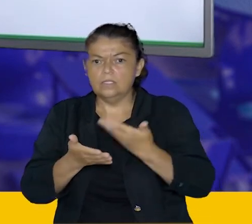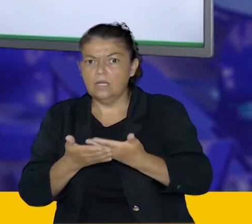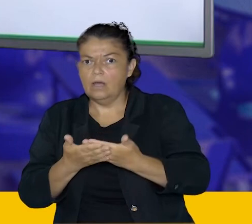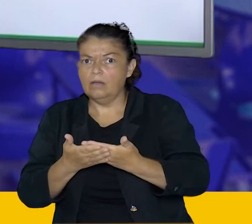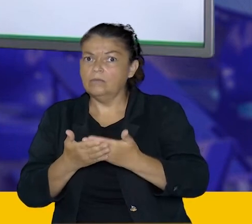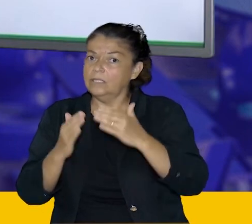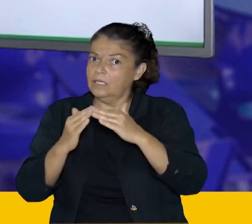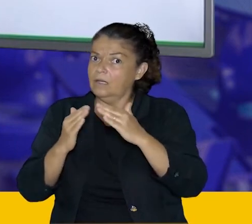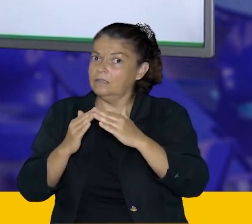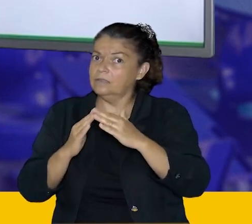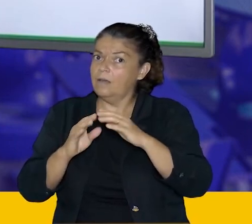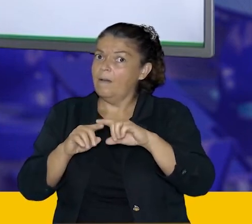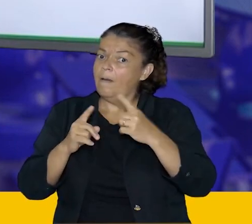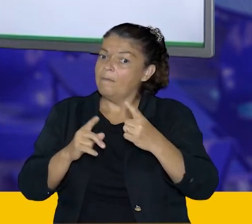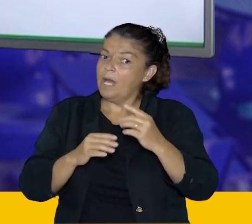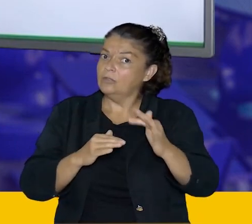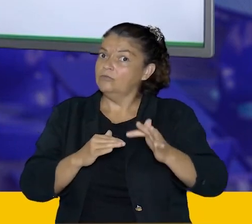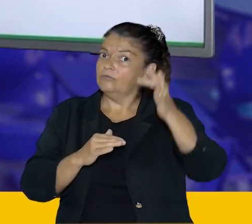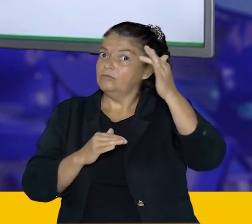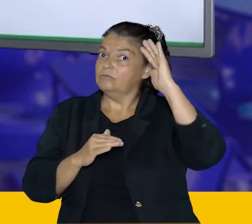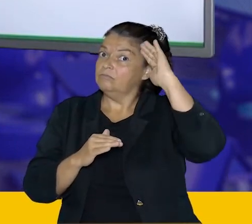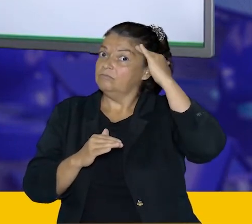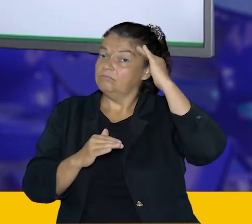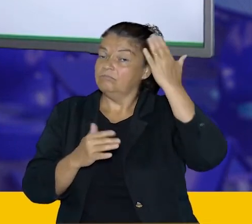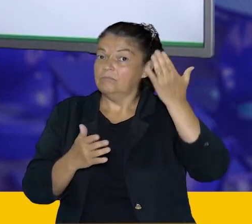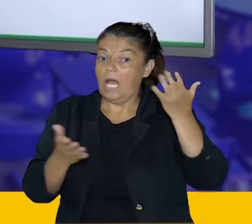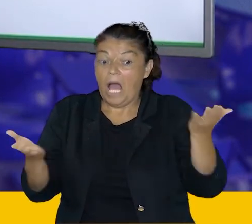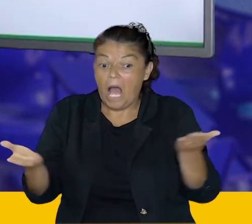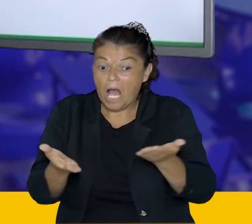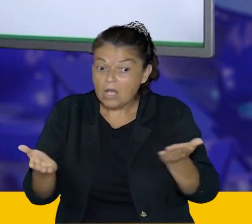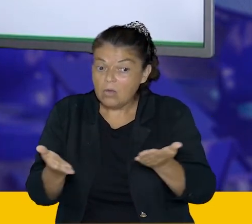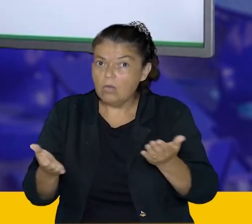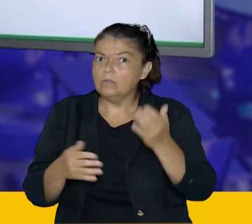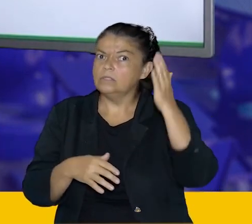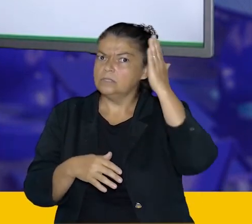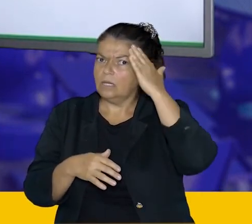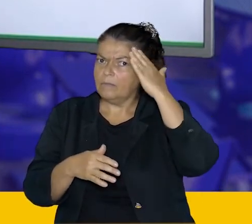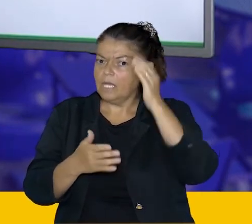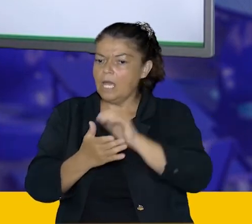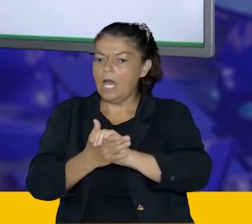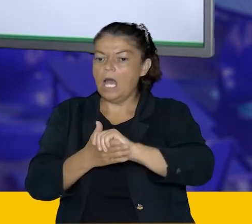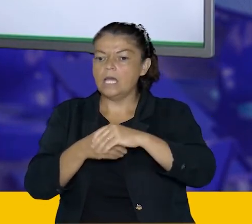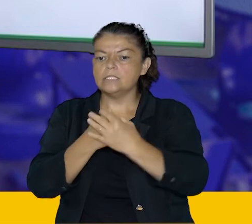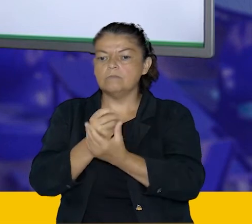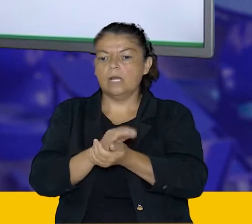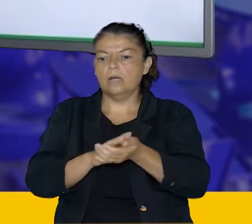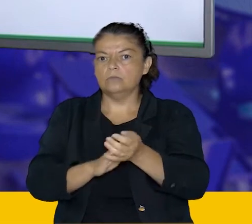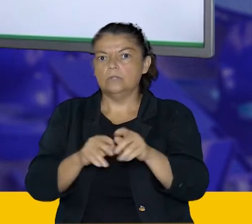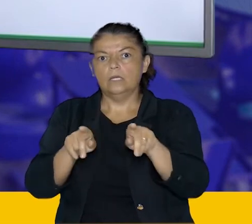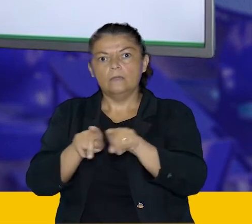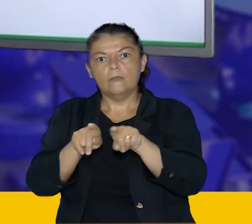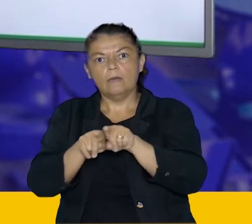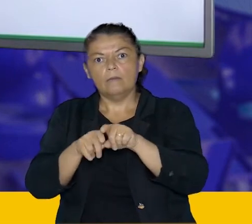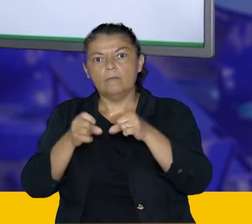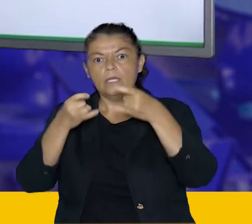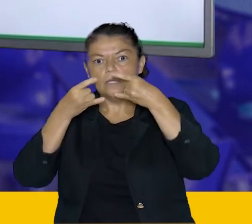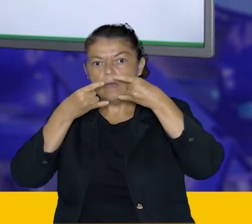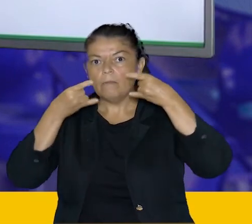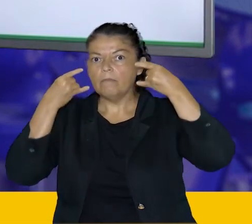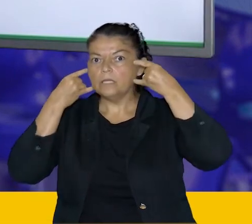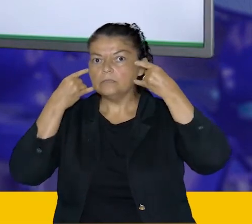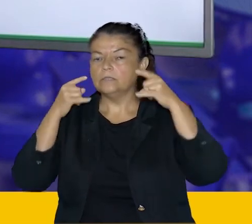momento agora é da gente se prevenir, lavar as mãos, a utilização do álcool, a máscara e evite as